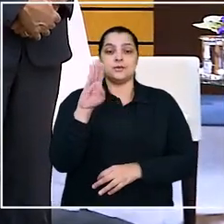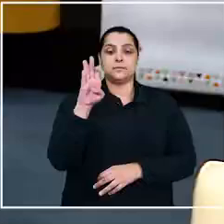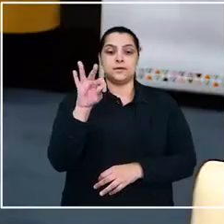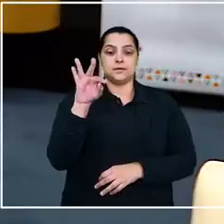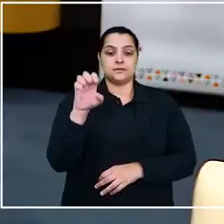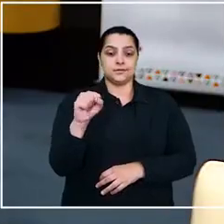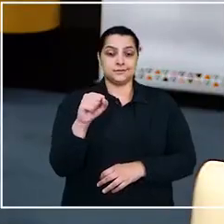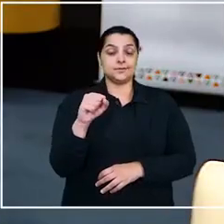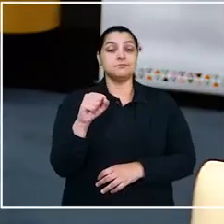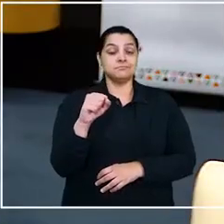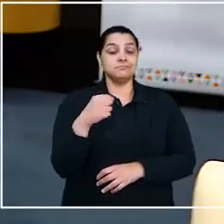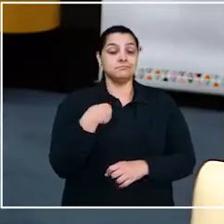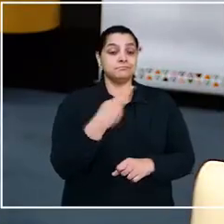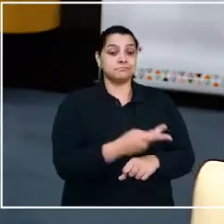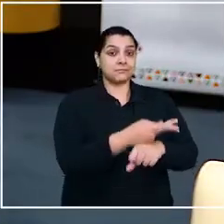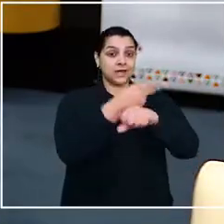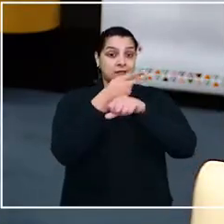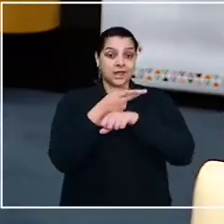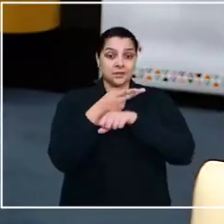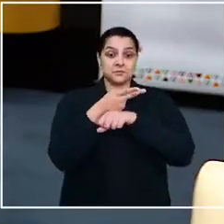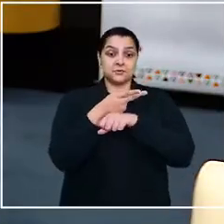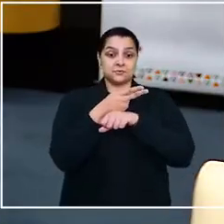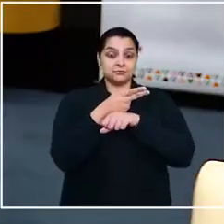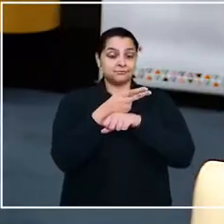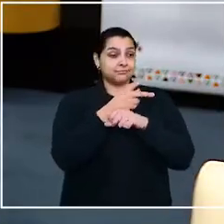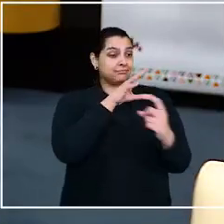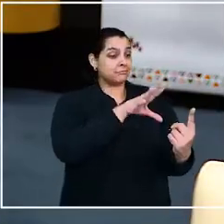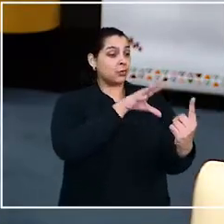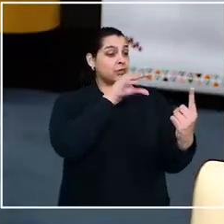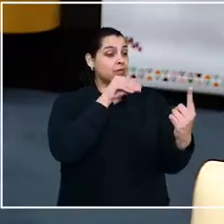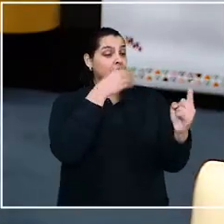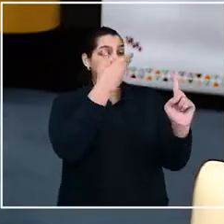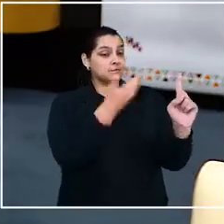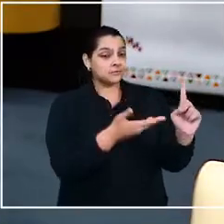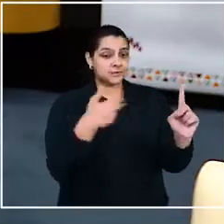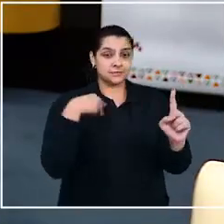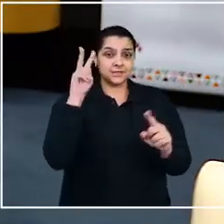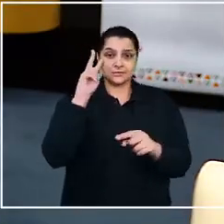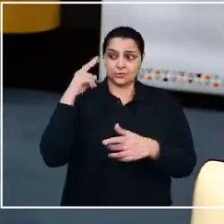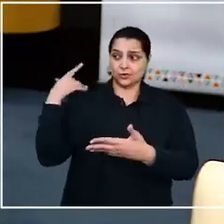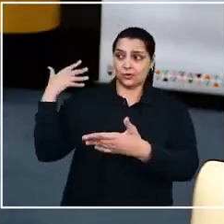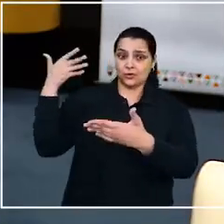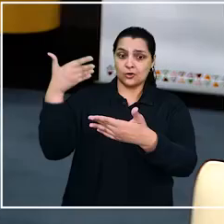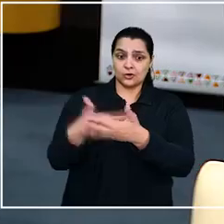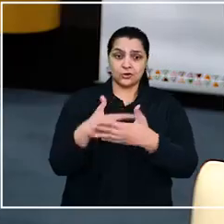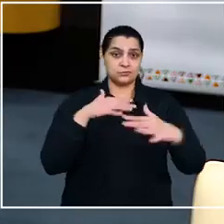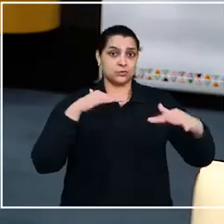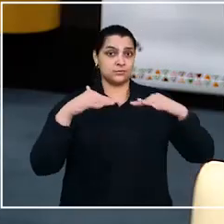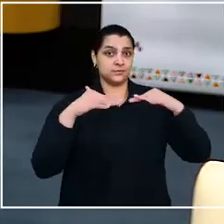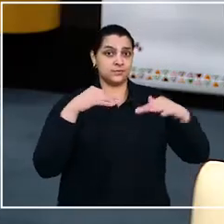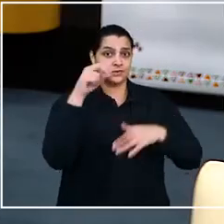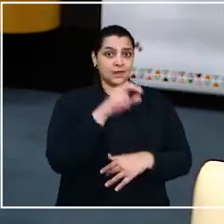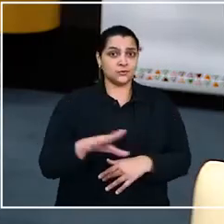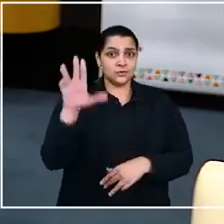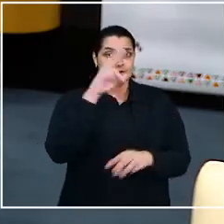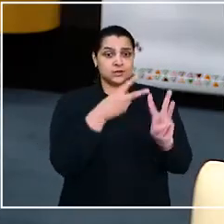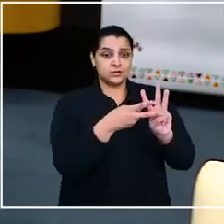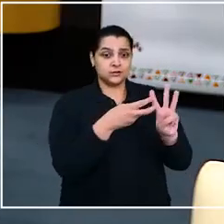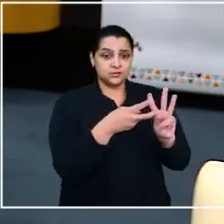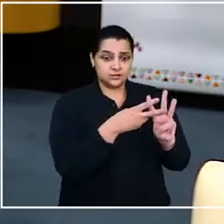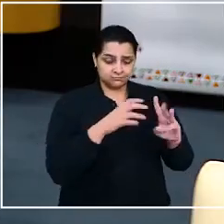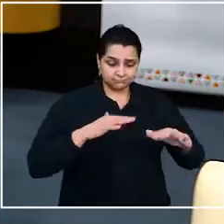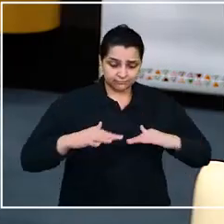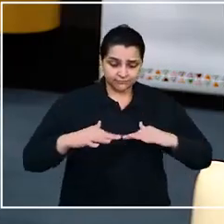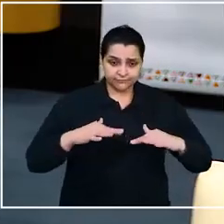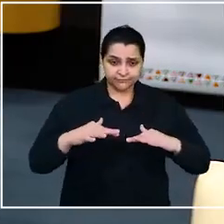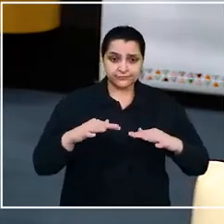Corrêa. Receber esse prêmio aqui, gente que inspira, sobretudo eu que venho da trajetória da mobilização nacional indígena,